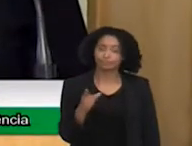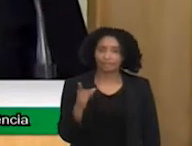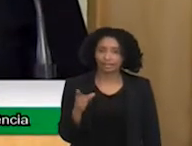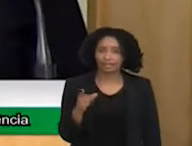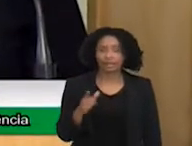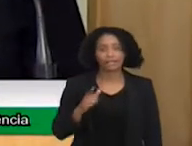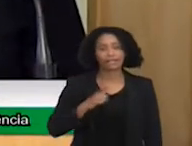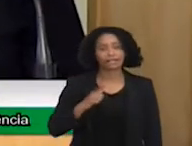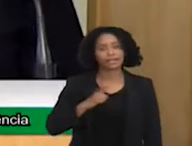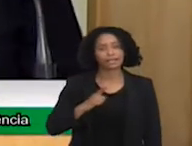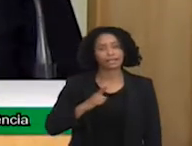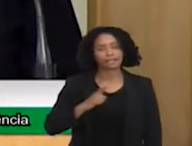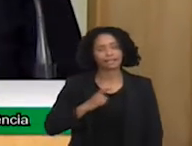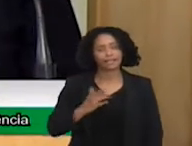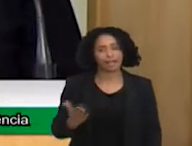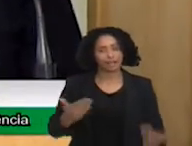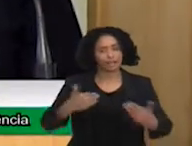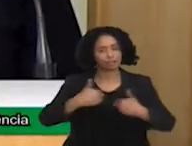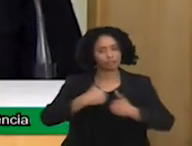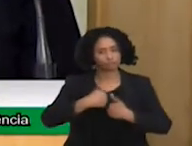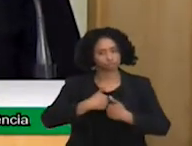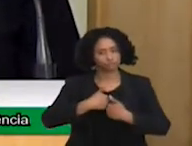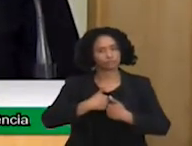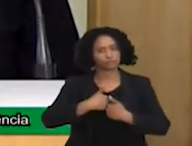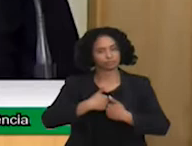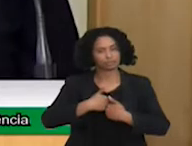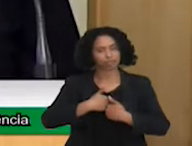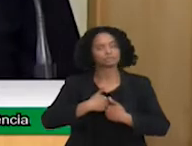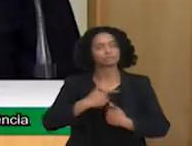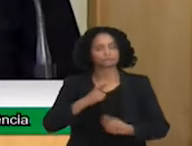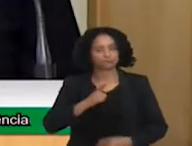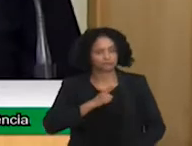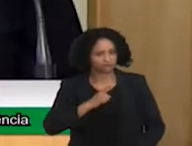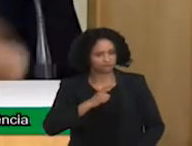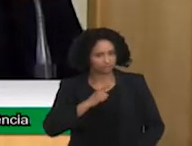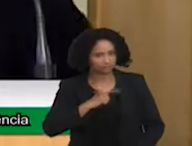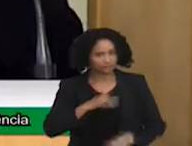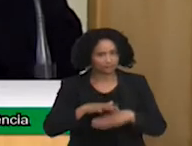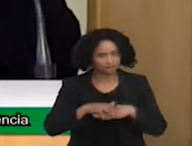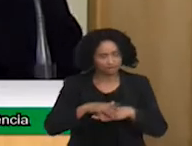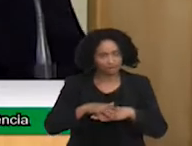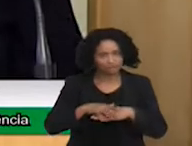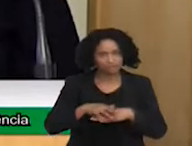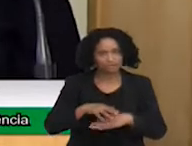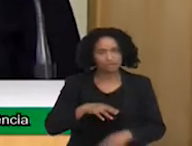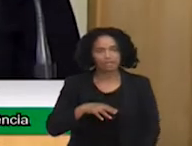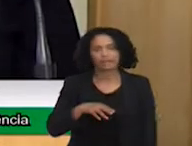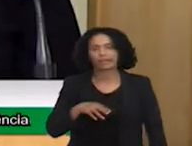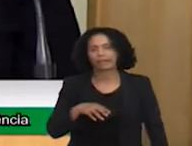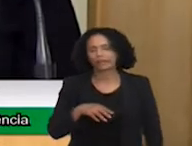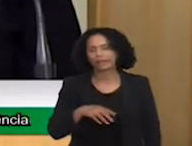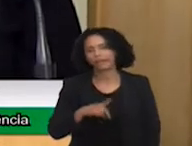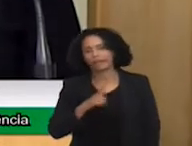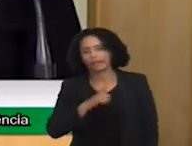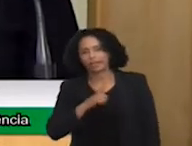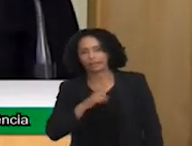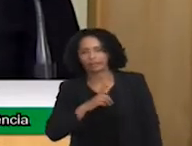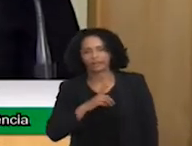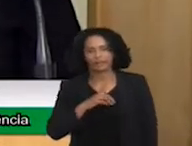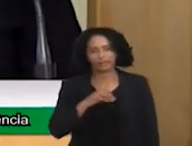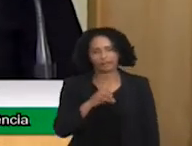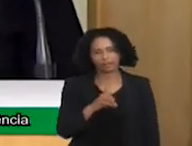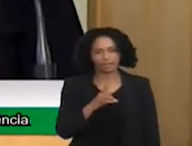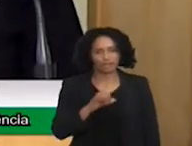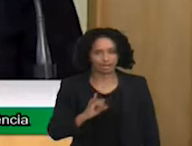severo, tem síndrome rara, PC, DI, deficiência intelectual, paralisia